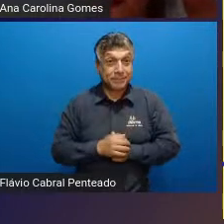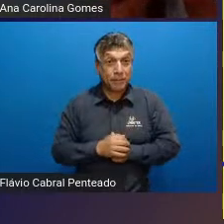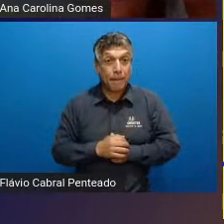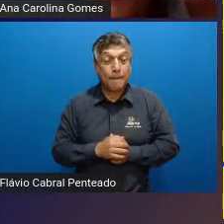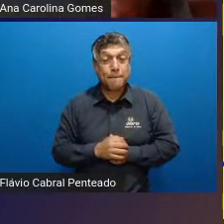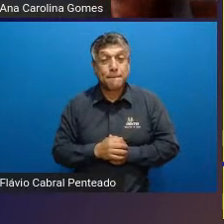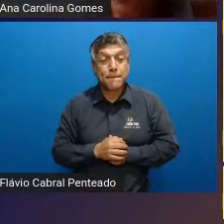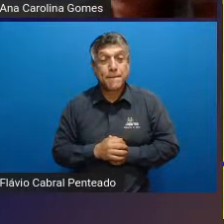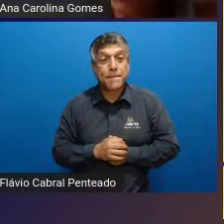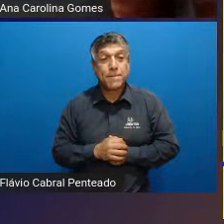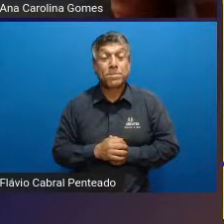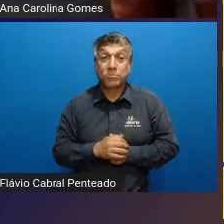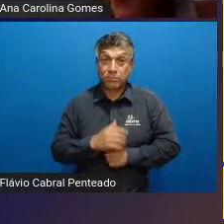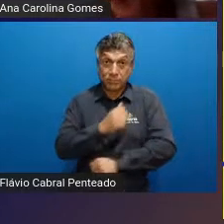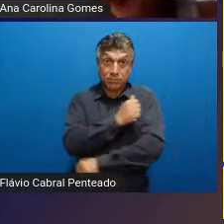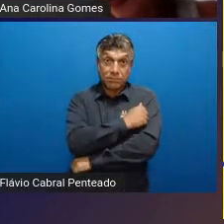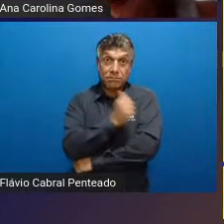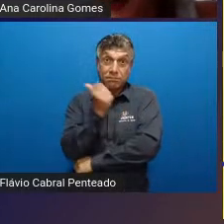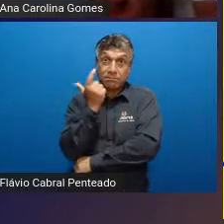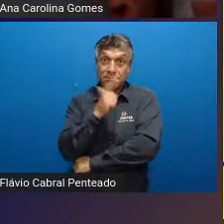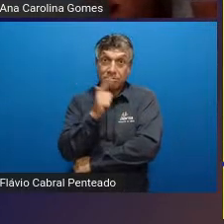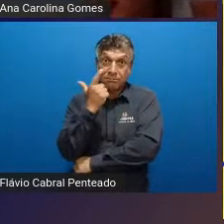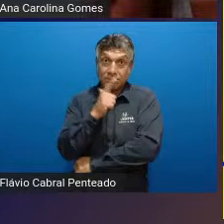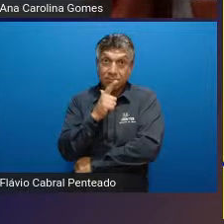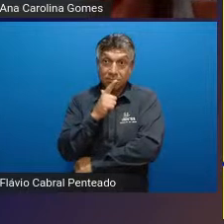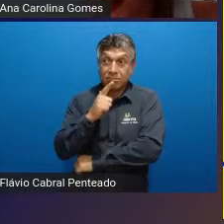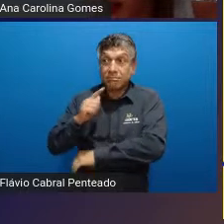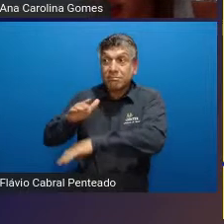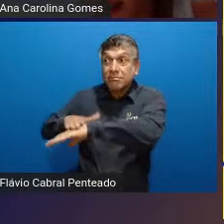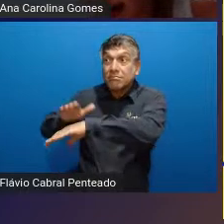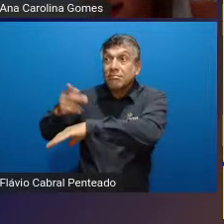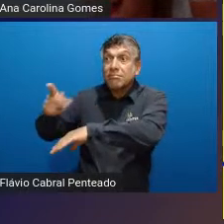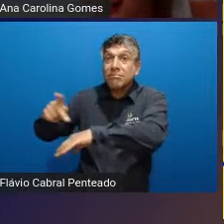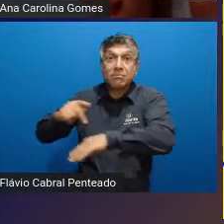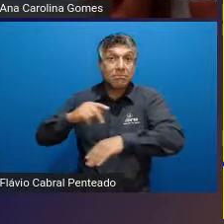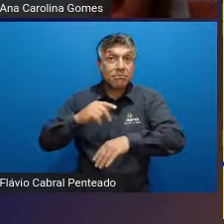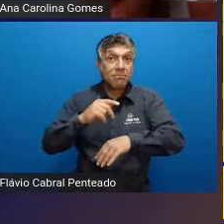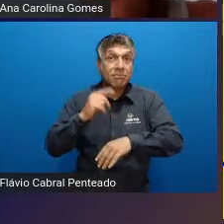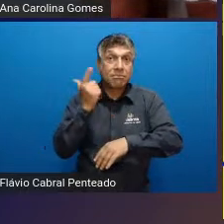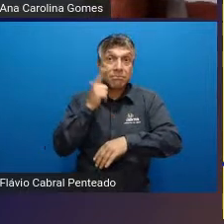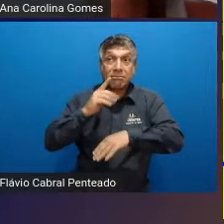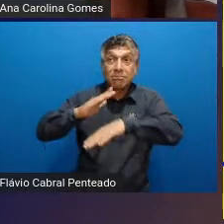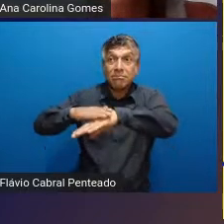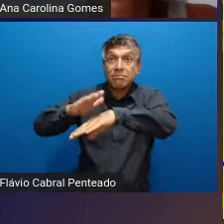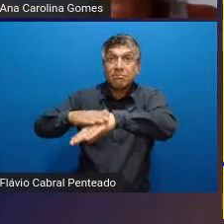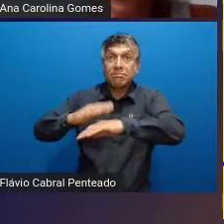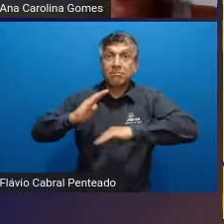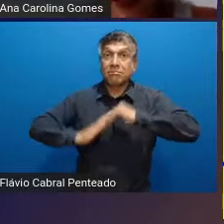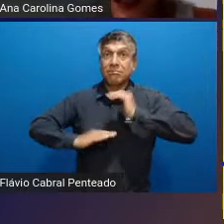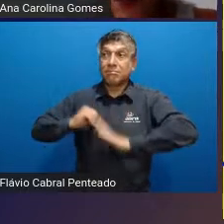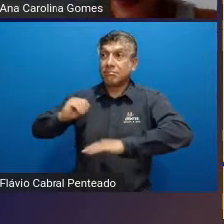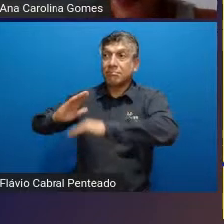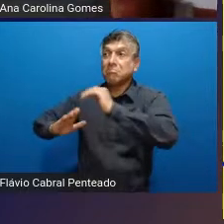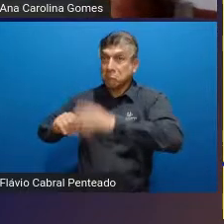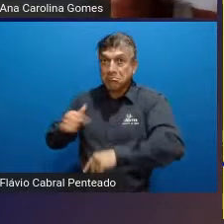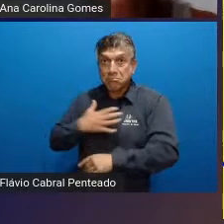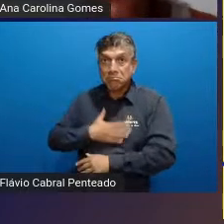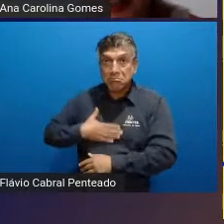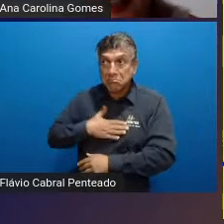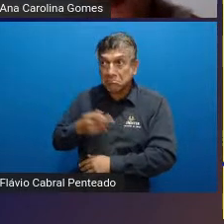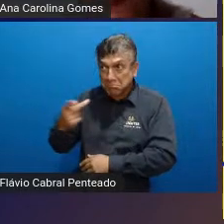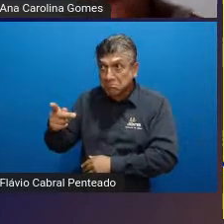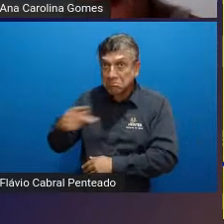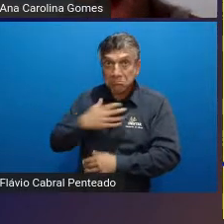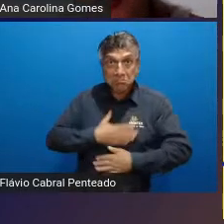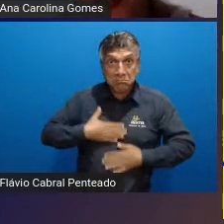para o próprio aluno conseguir descobrir as habilidades e as agilidades que ele tem e ele se sentir satisfeito com ele mesmo ele se sentir